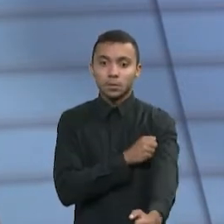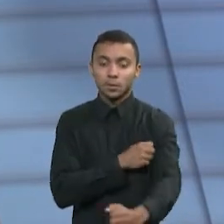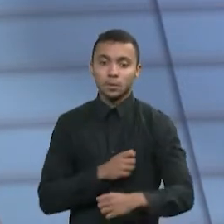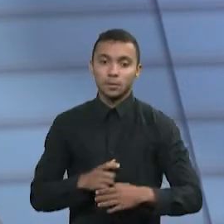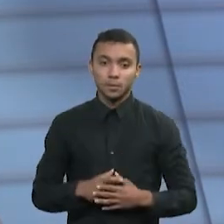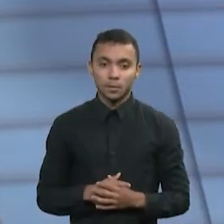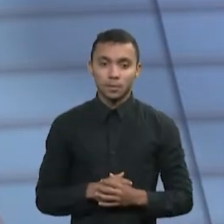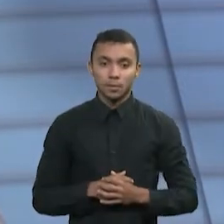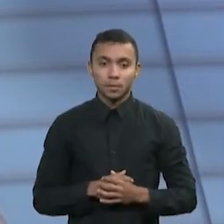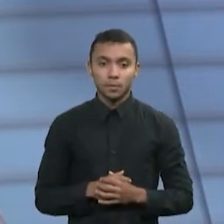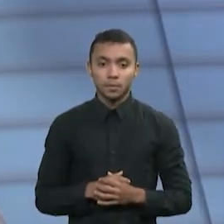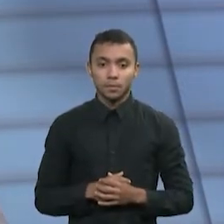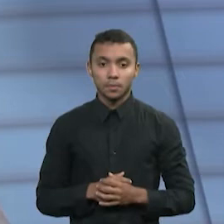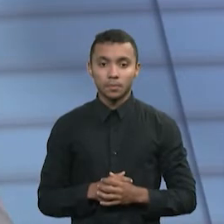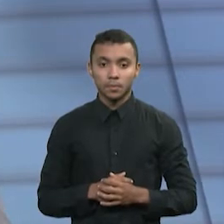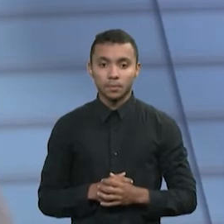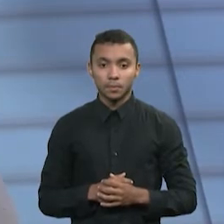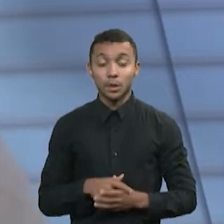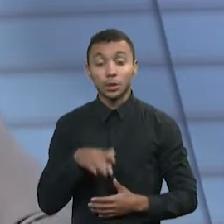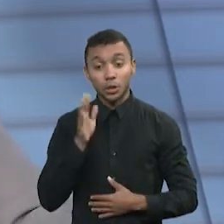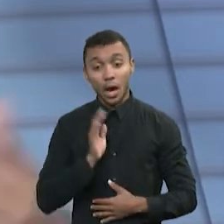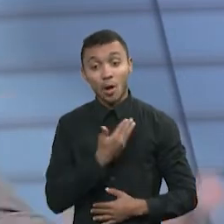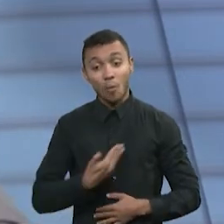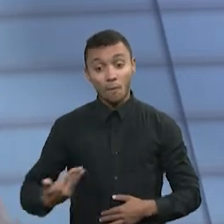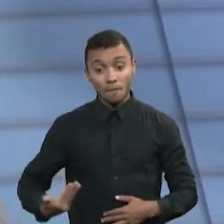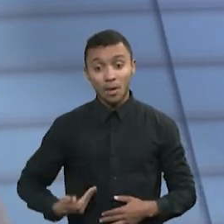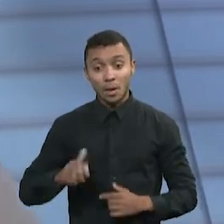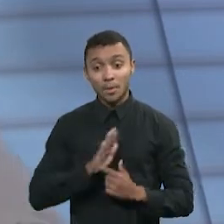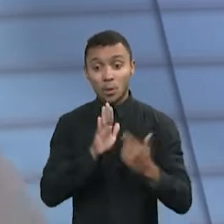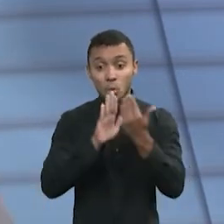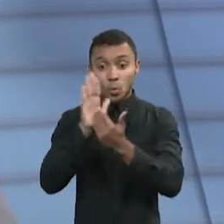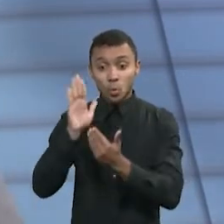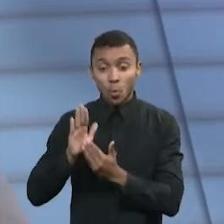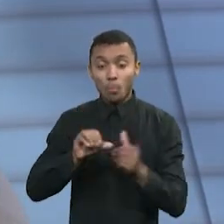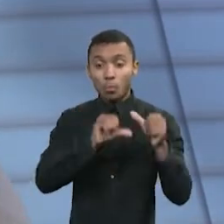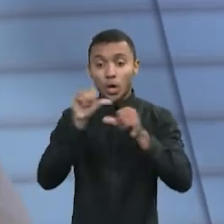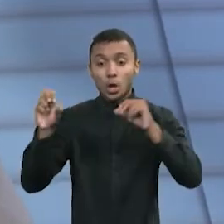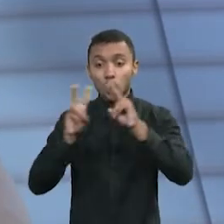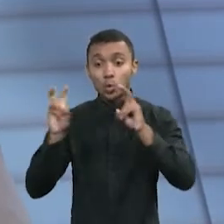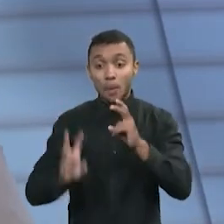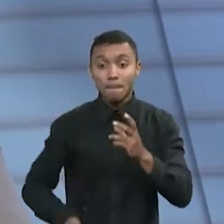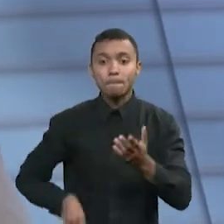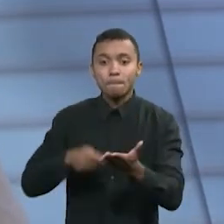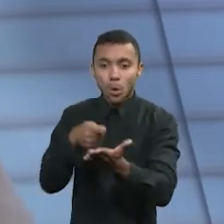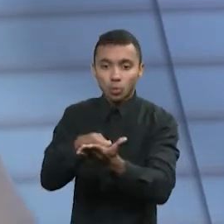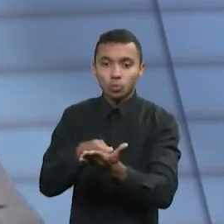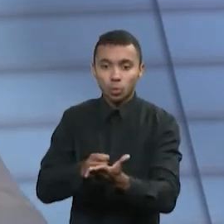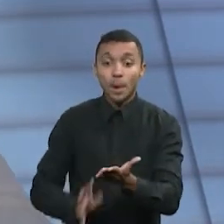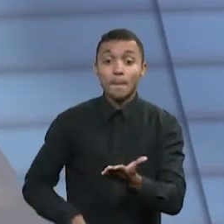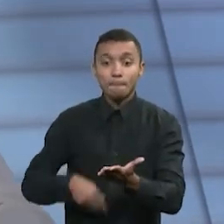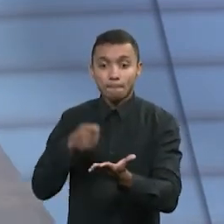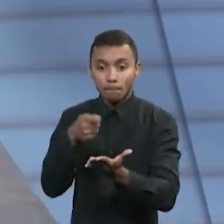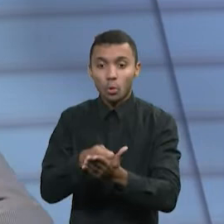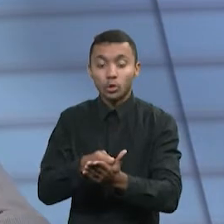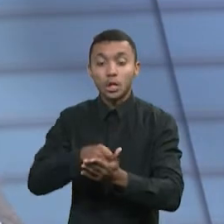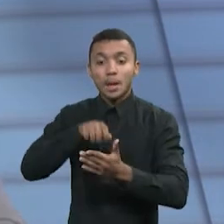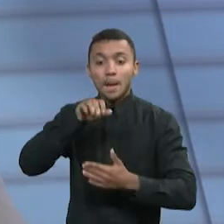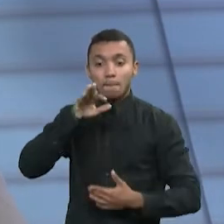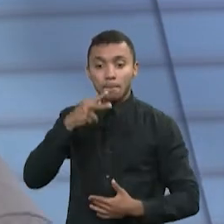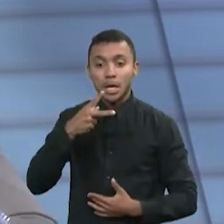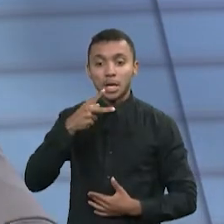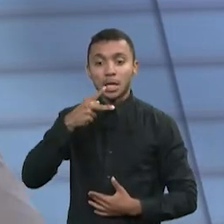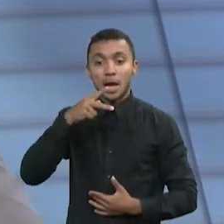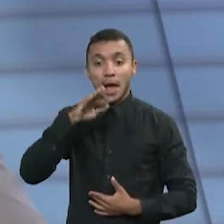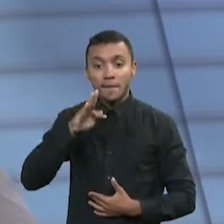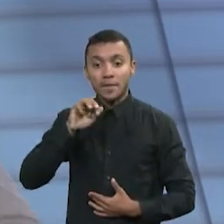observou? Saíram essas medidas do governo com relação a atributos. Inicialmente, a gente teve medidas da PGFN, que são aqueles